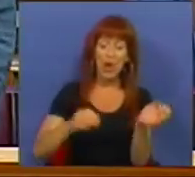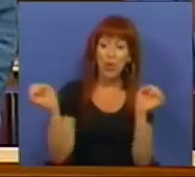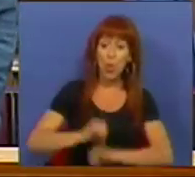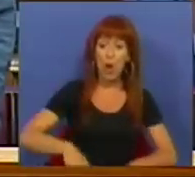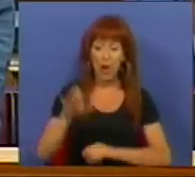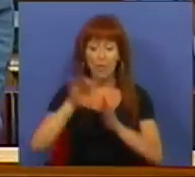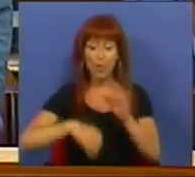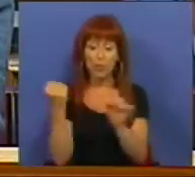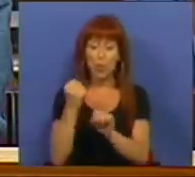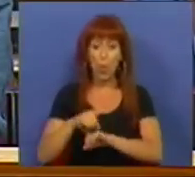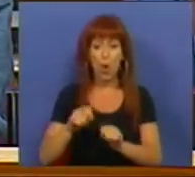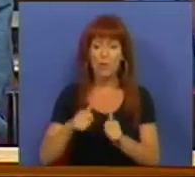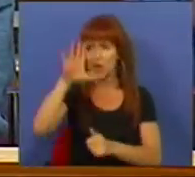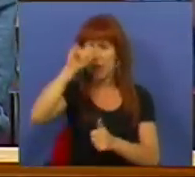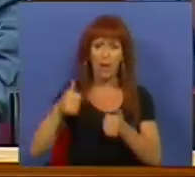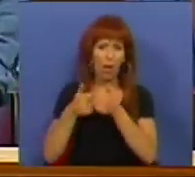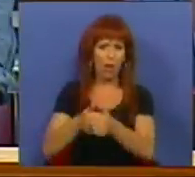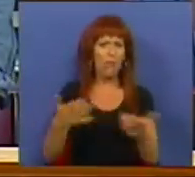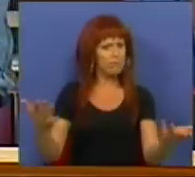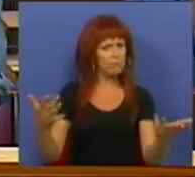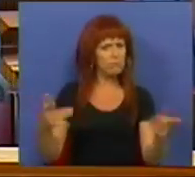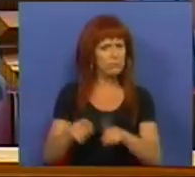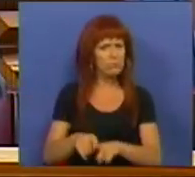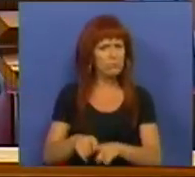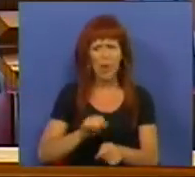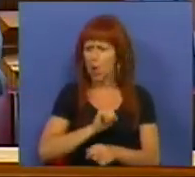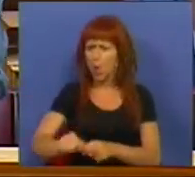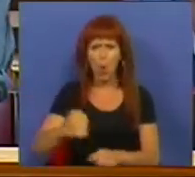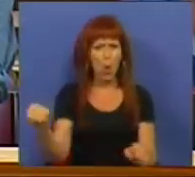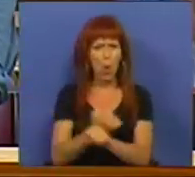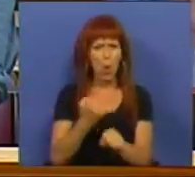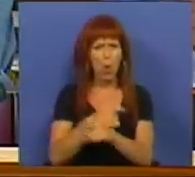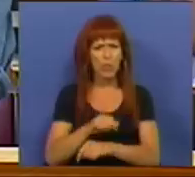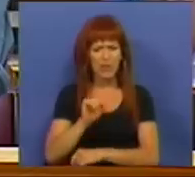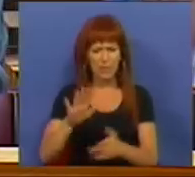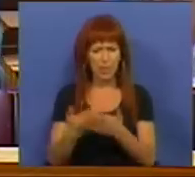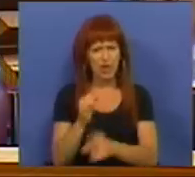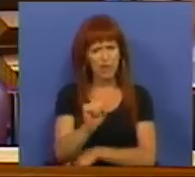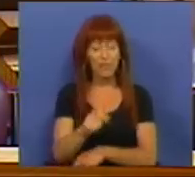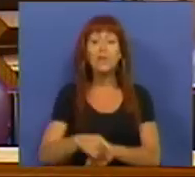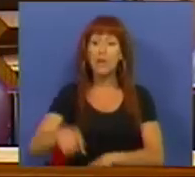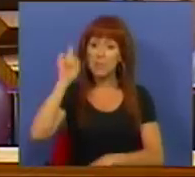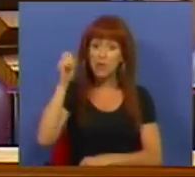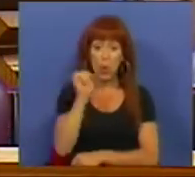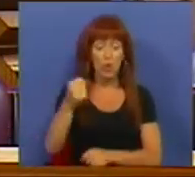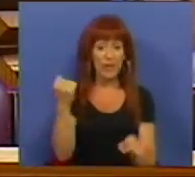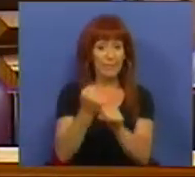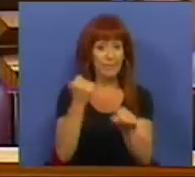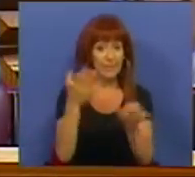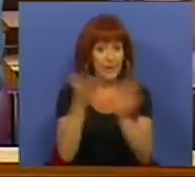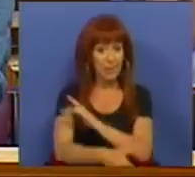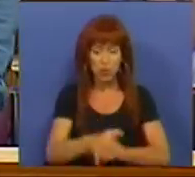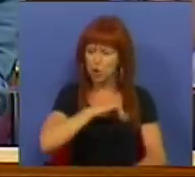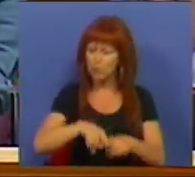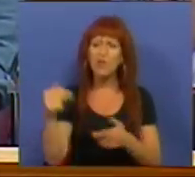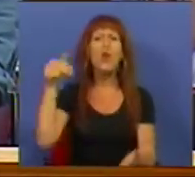e a precariedade assistida pelo Estado. São contra o trabalho, as vossas propostas e, sobretudo, contra o emprego. O